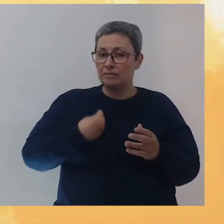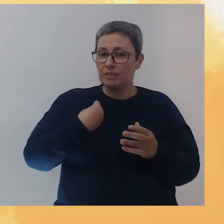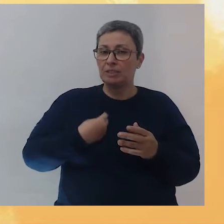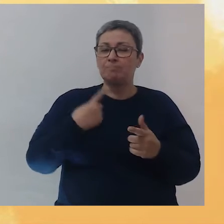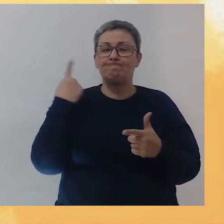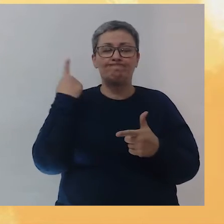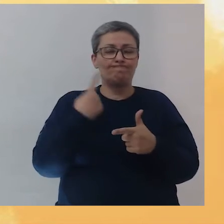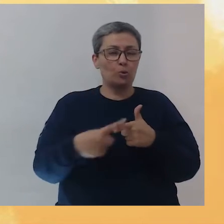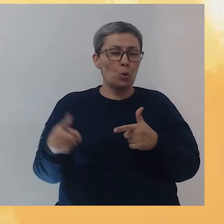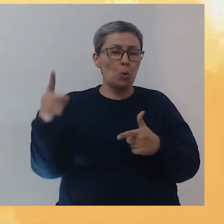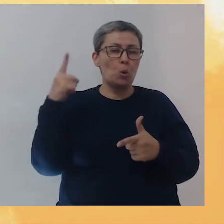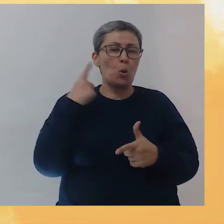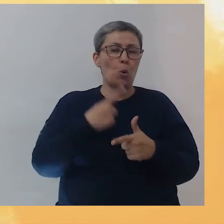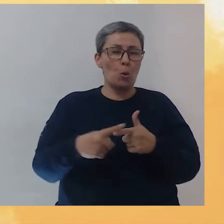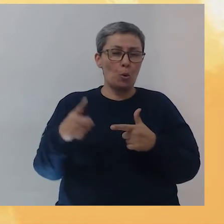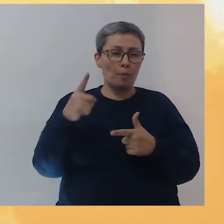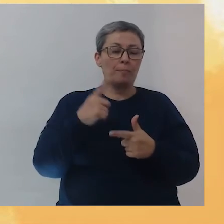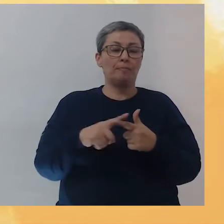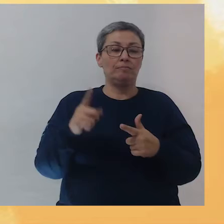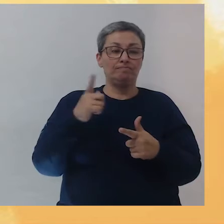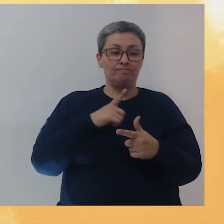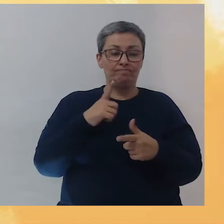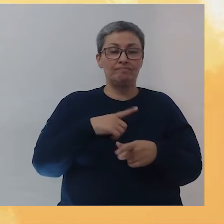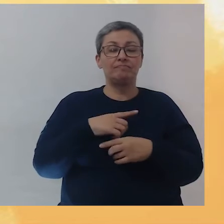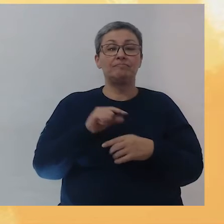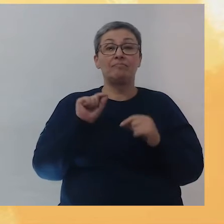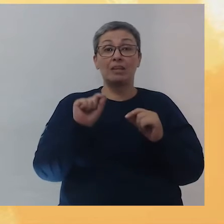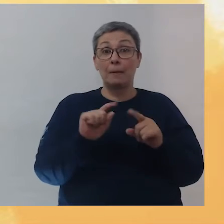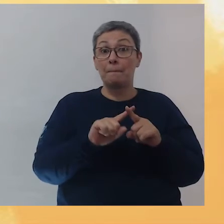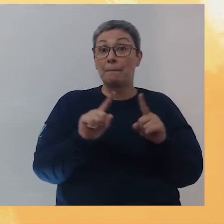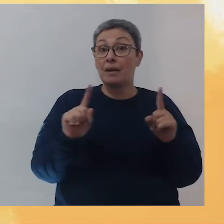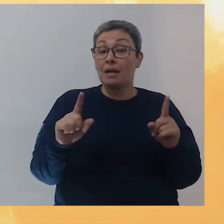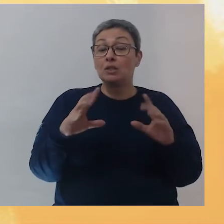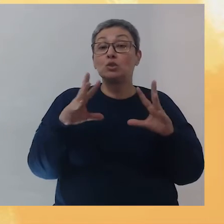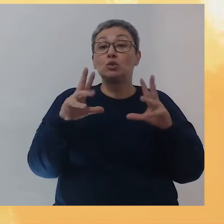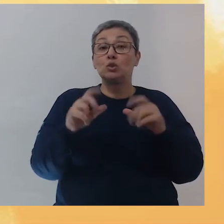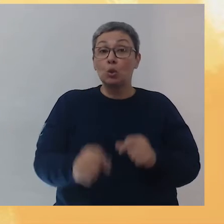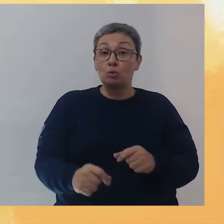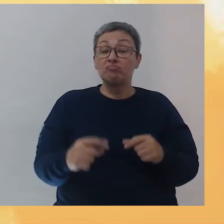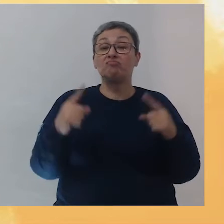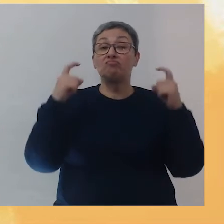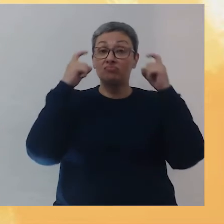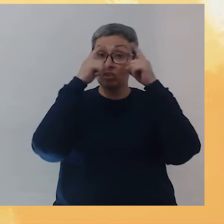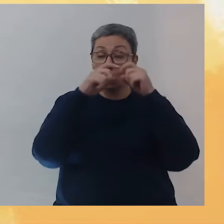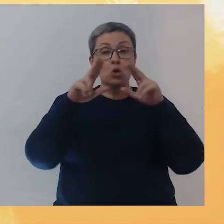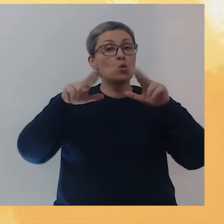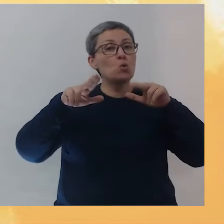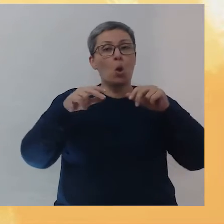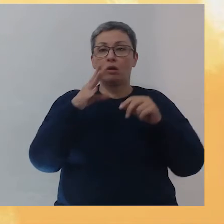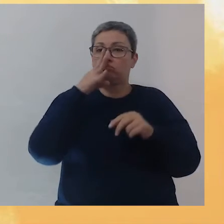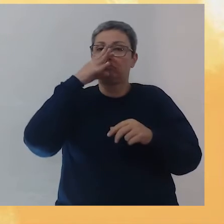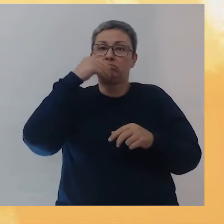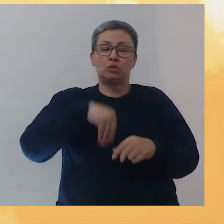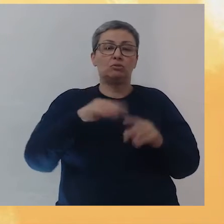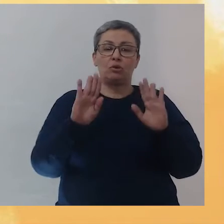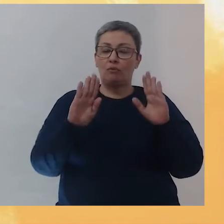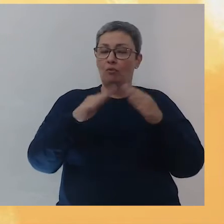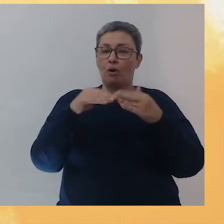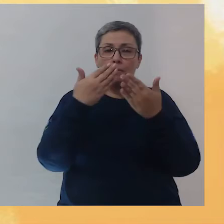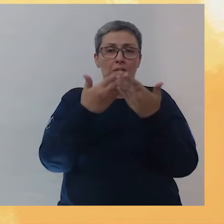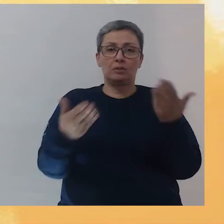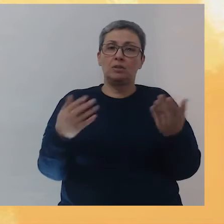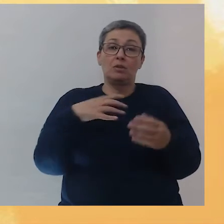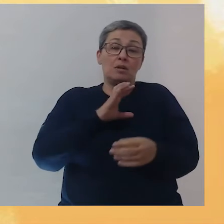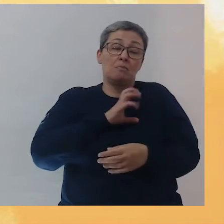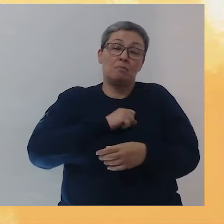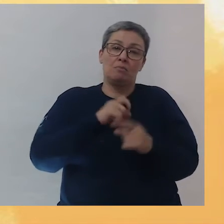com muitos problemas, né? E, apesar de todas essas dificuldades, nunca deixou de lado o seu foco e o